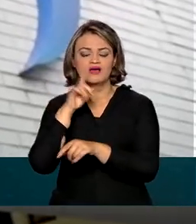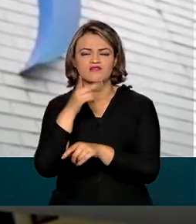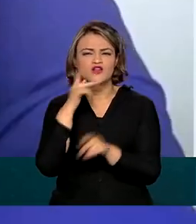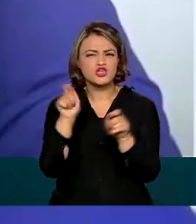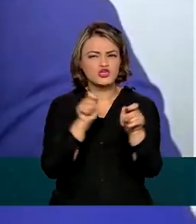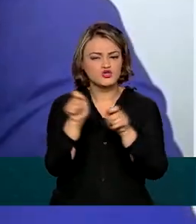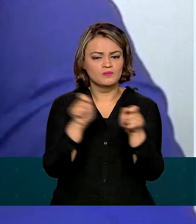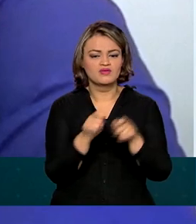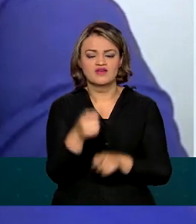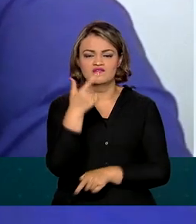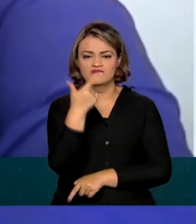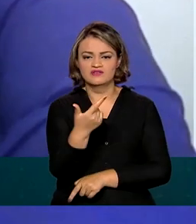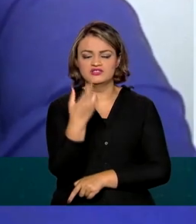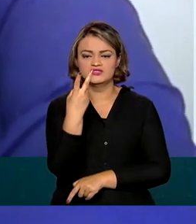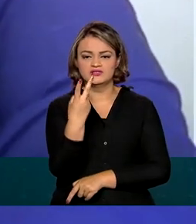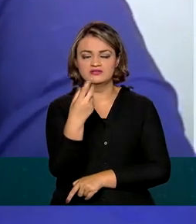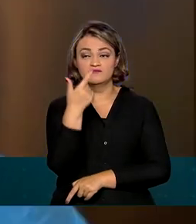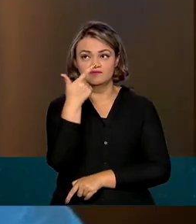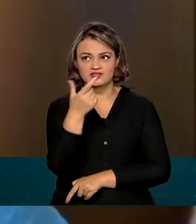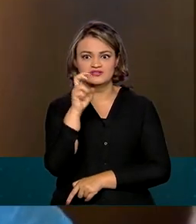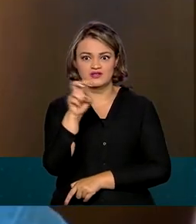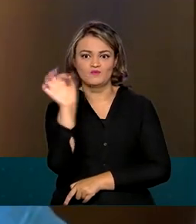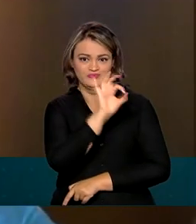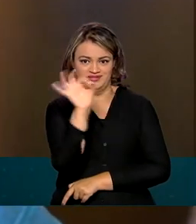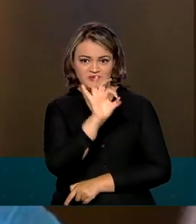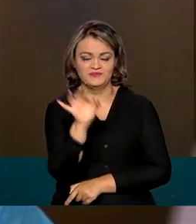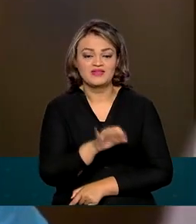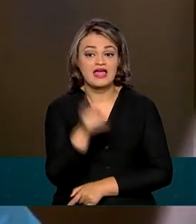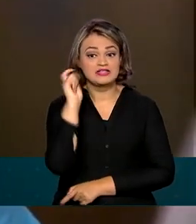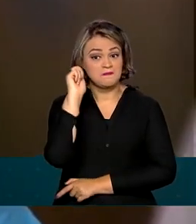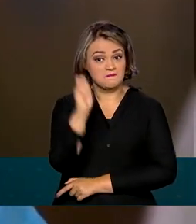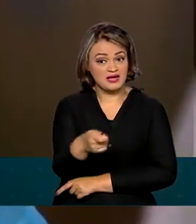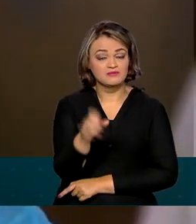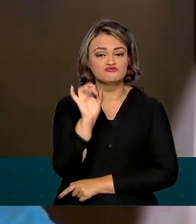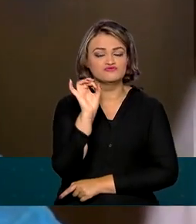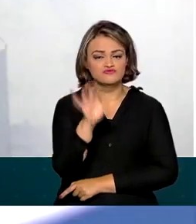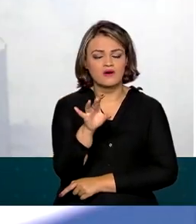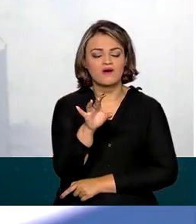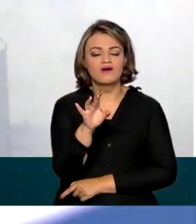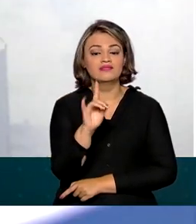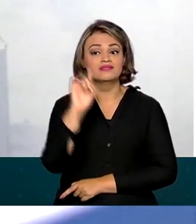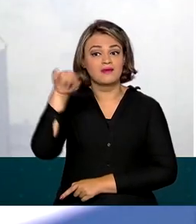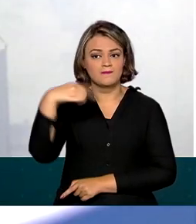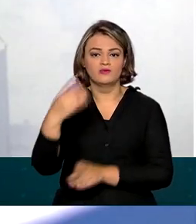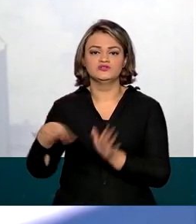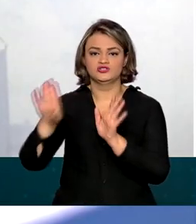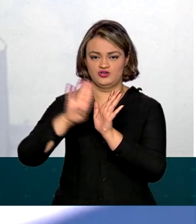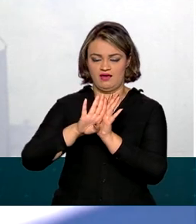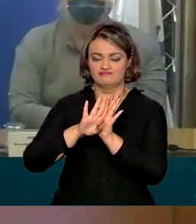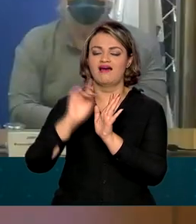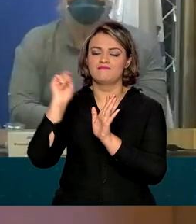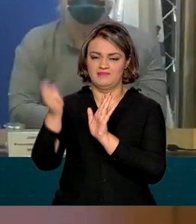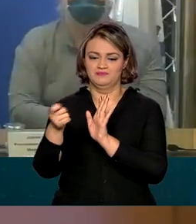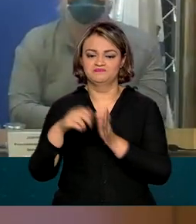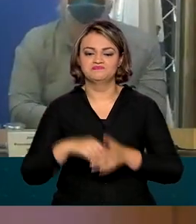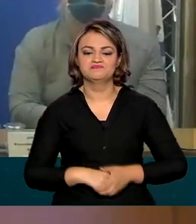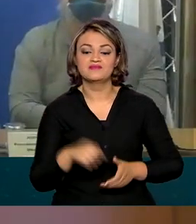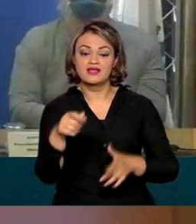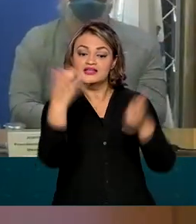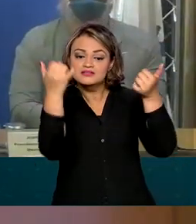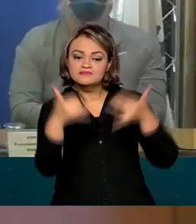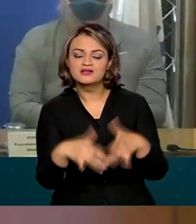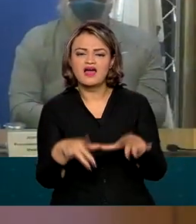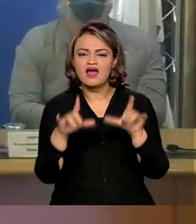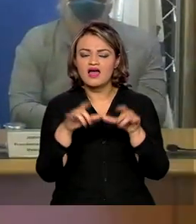economia de 25%. O pagamento só será efetuado após a chegada dos imunizantes. Há uma redução